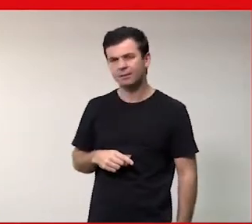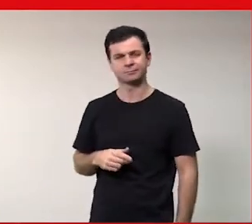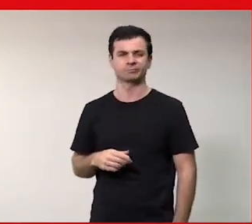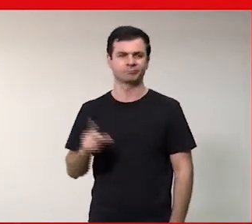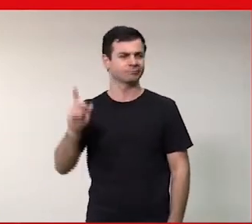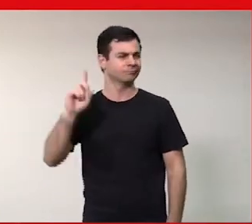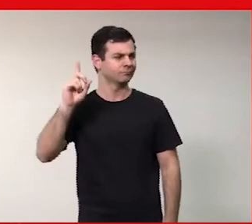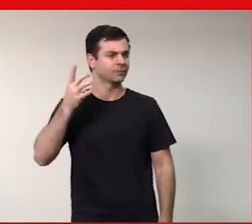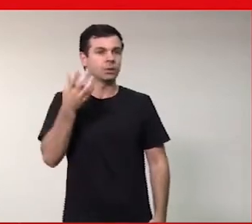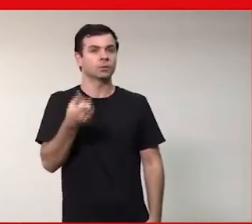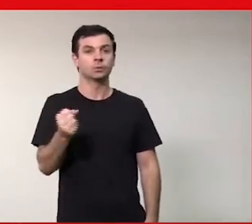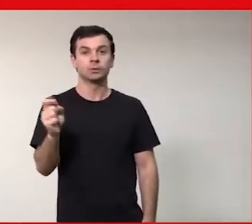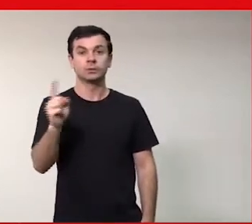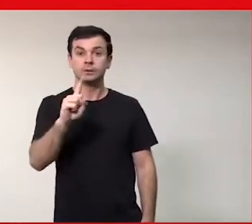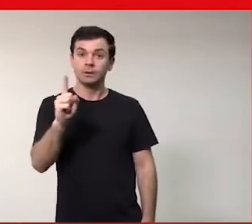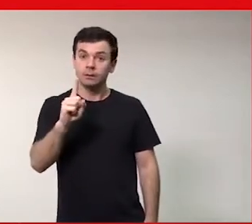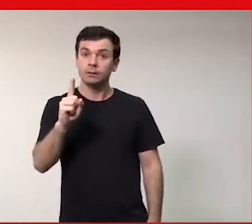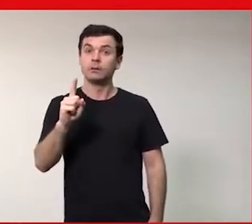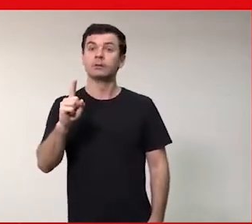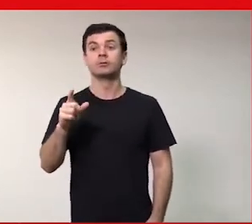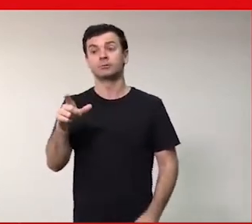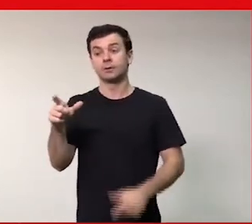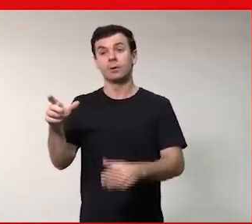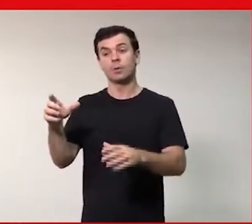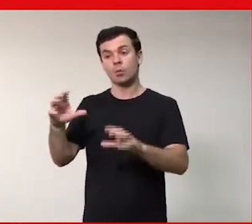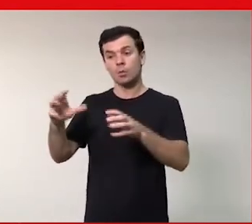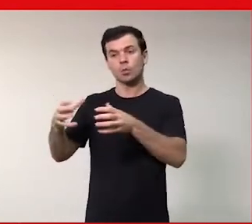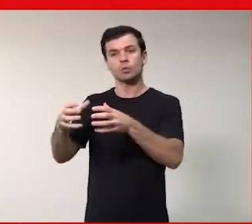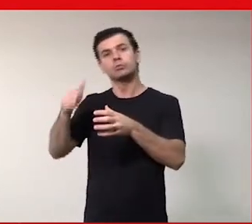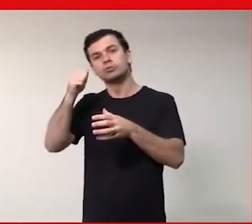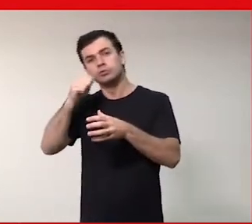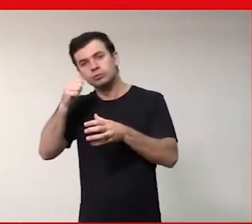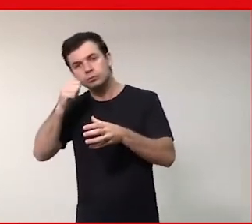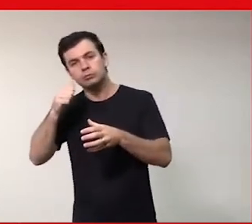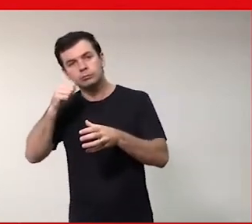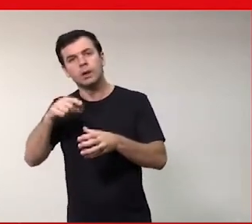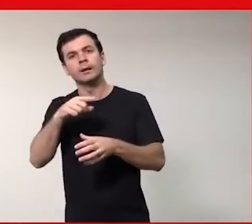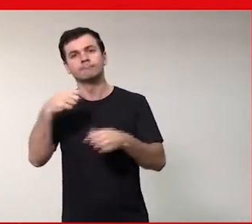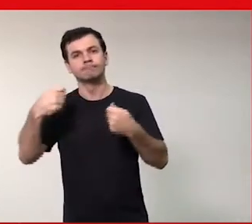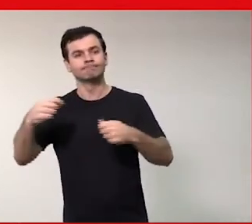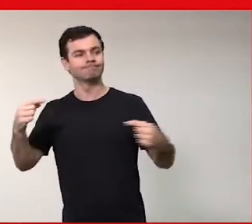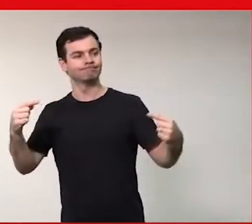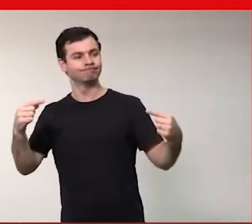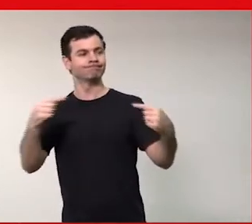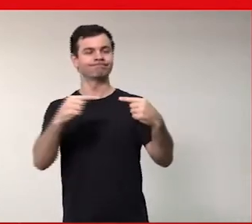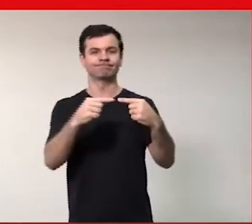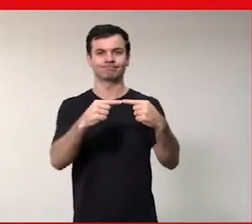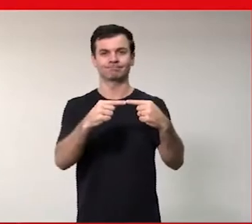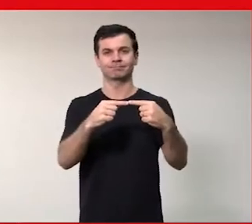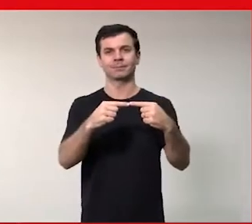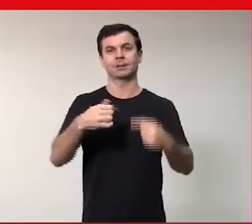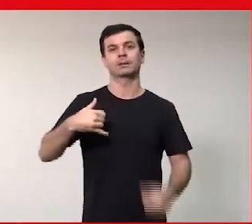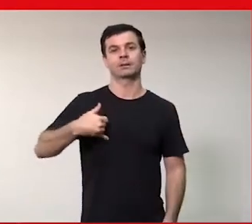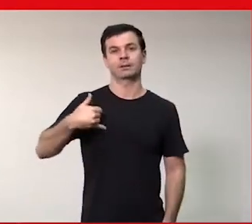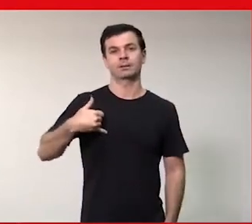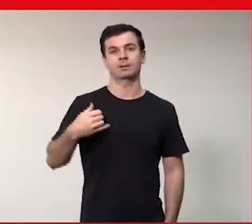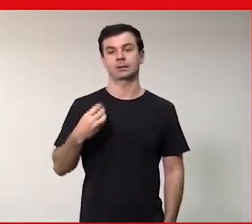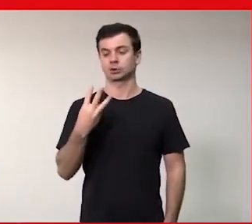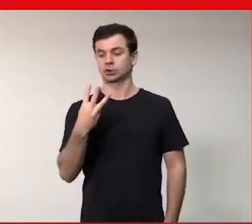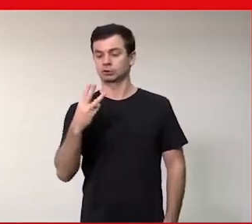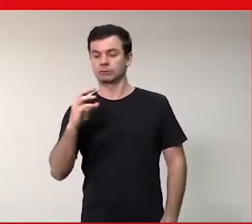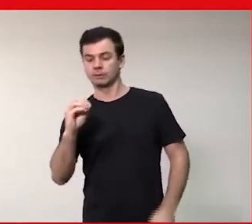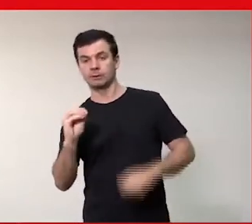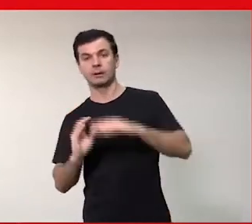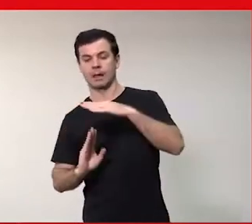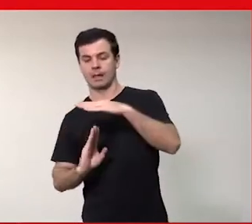e acomodar essa faixa. Porque é exatamente nesse momento entre 30 e 40 anos que é a volta